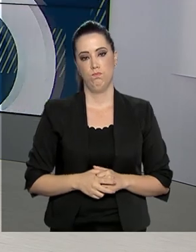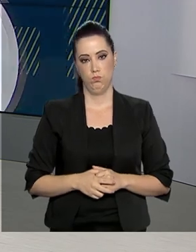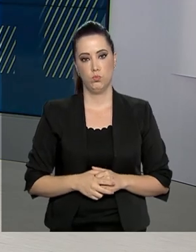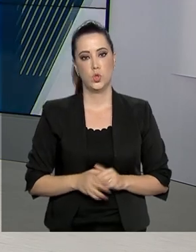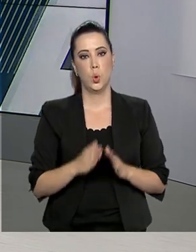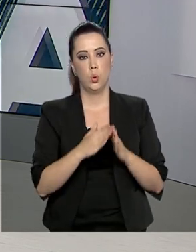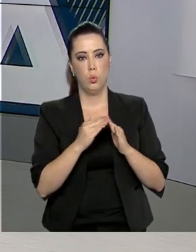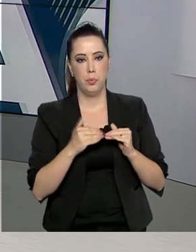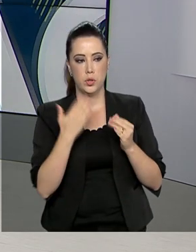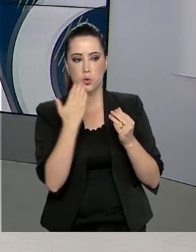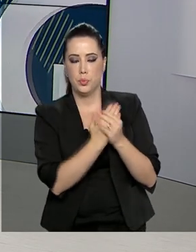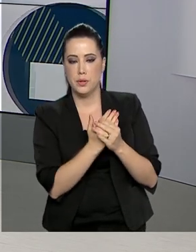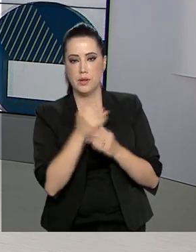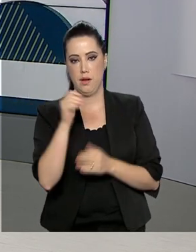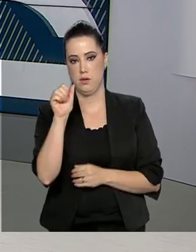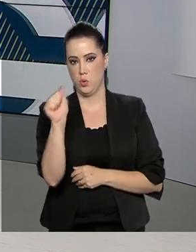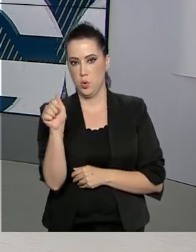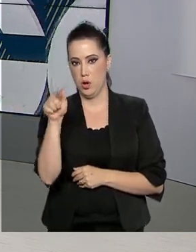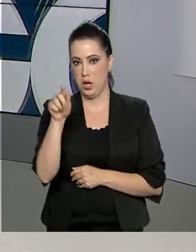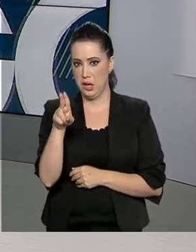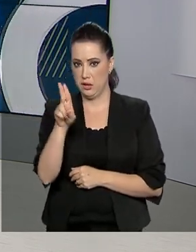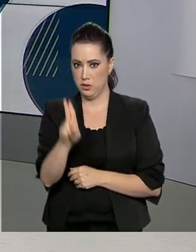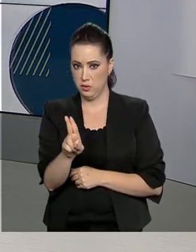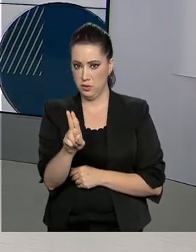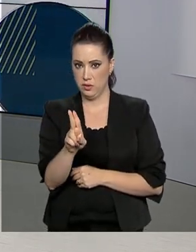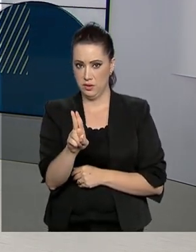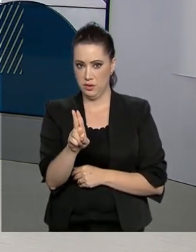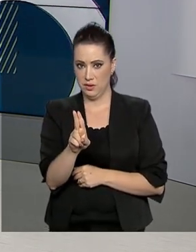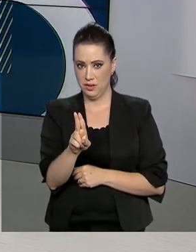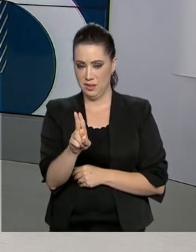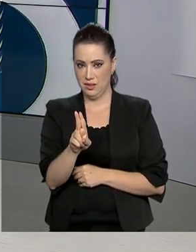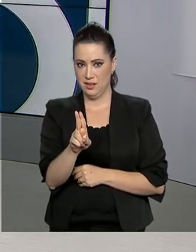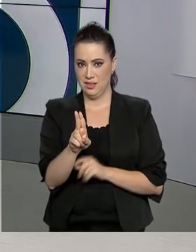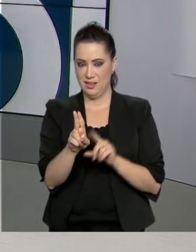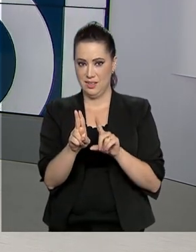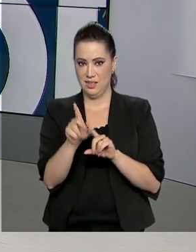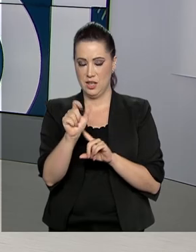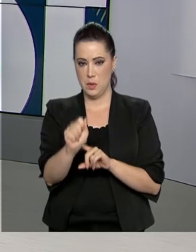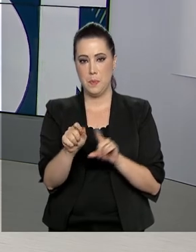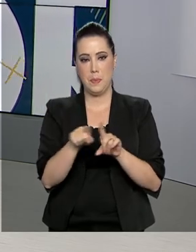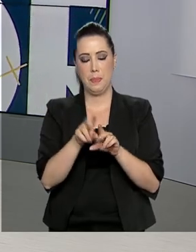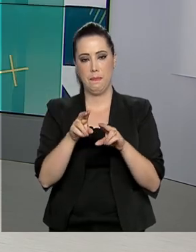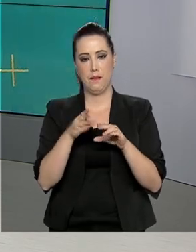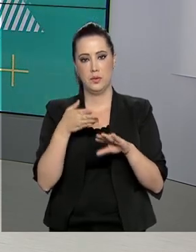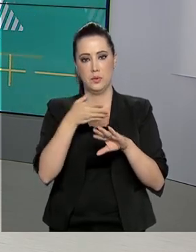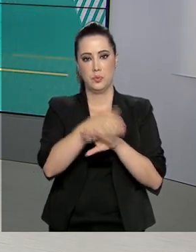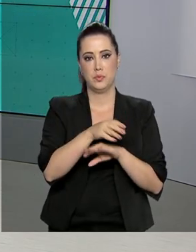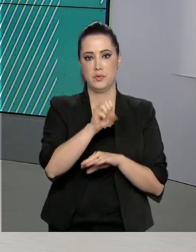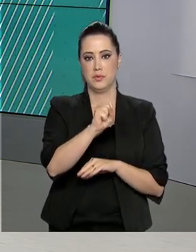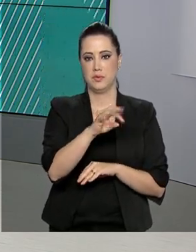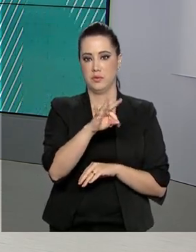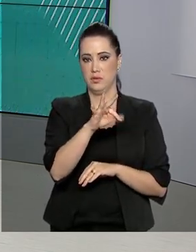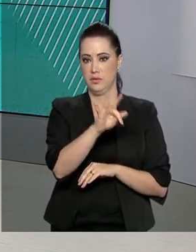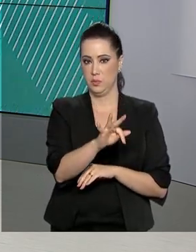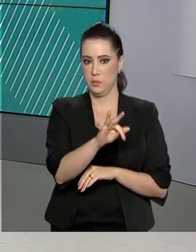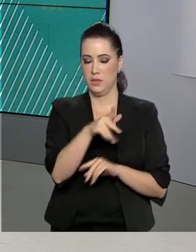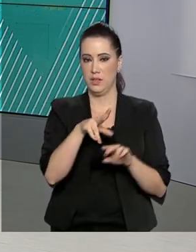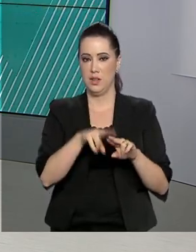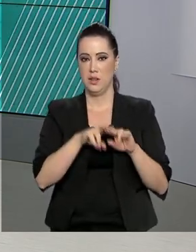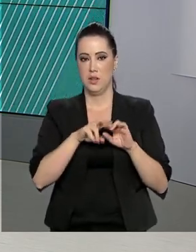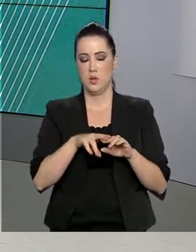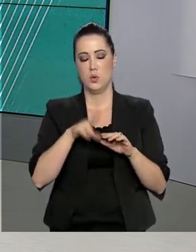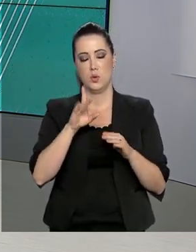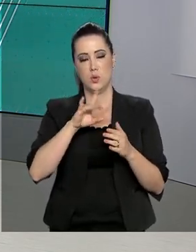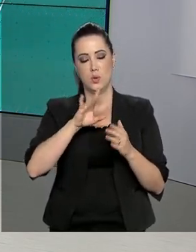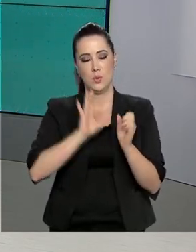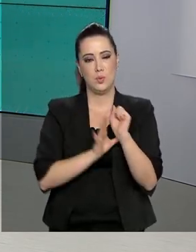reconsideração que a Advocacia-Geral da União, a AGU, fez ao Supremo Tribunal Federal, STF, sobre o seguro